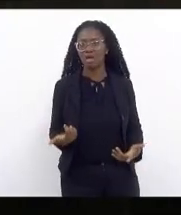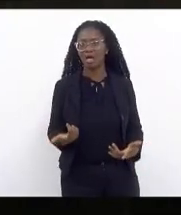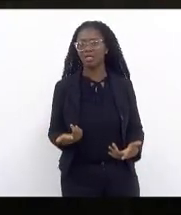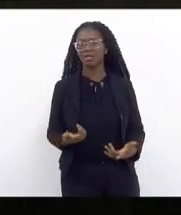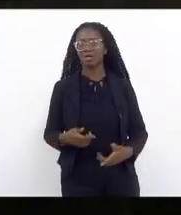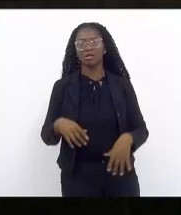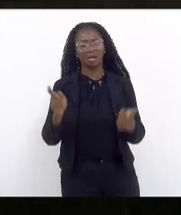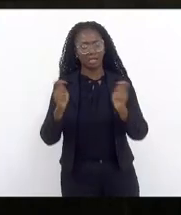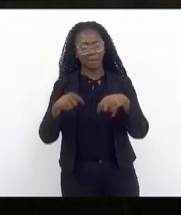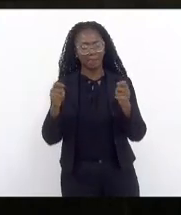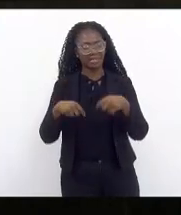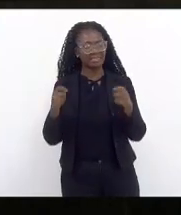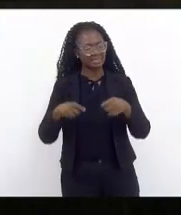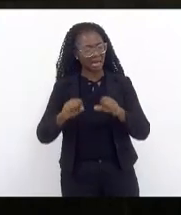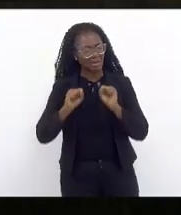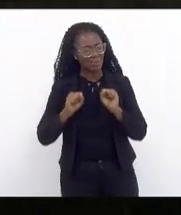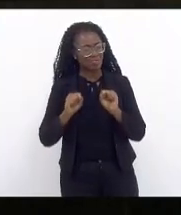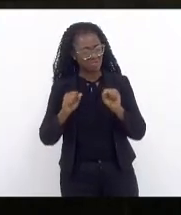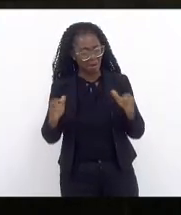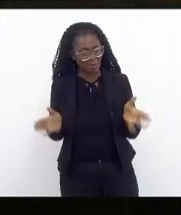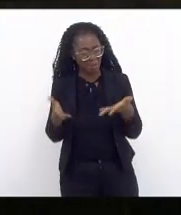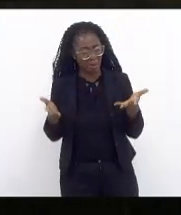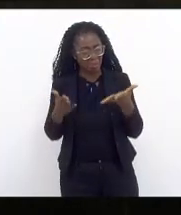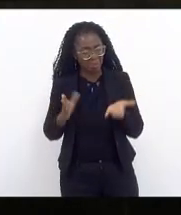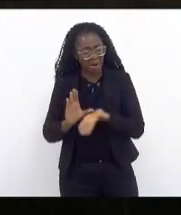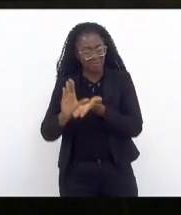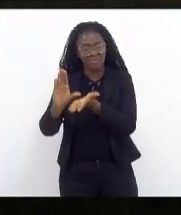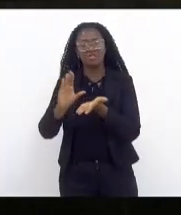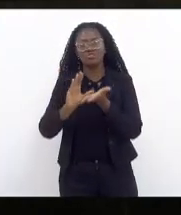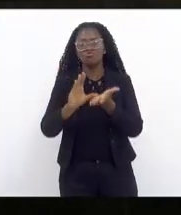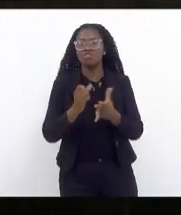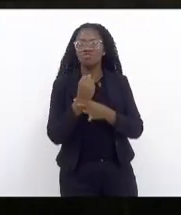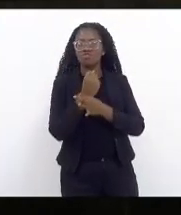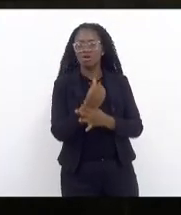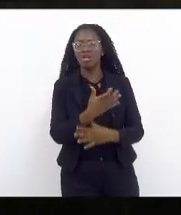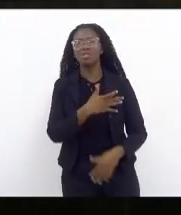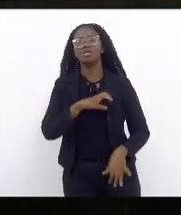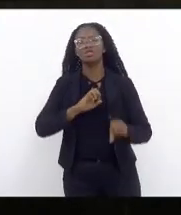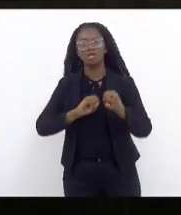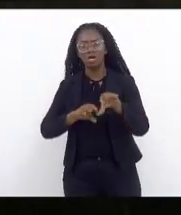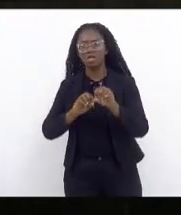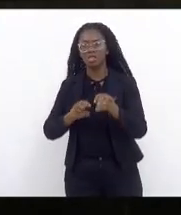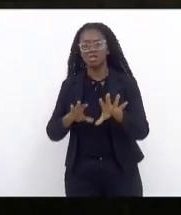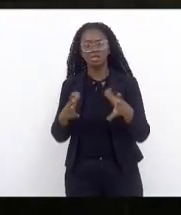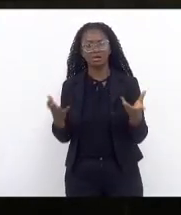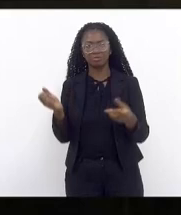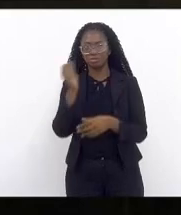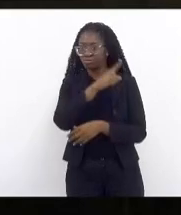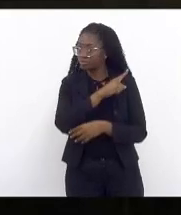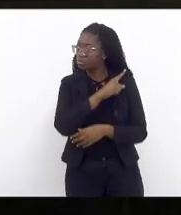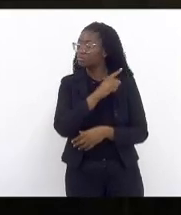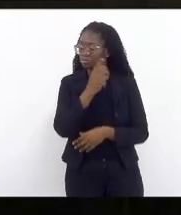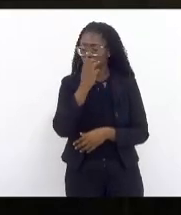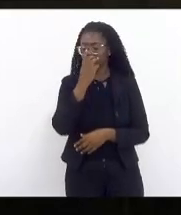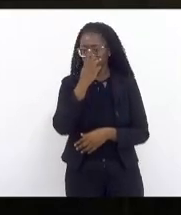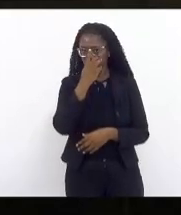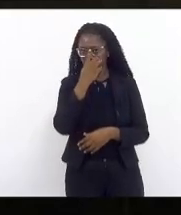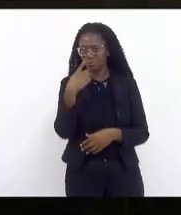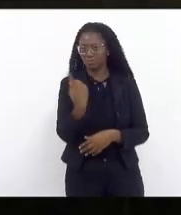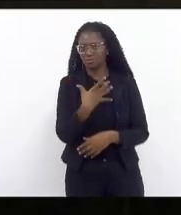Janeiro de investir redução de recursos de saúde segurança educação esse foi o cenário que enfrentamos o